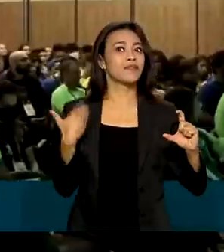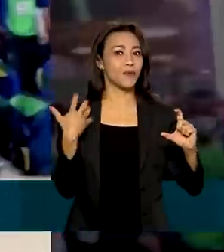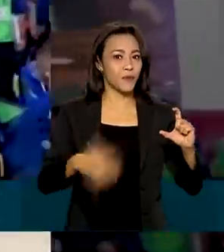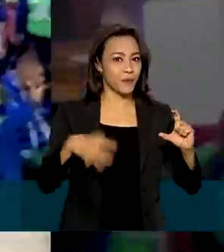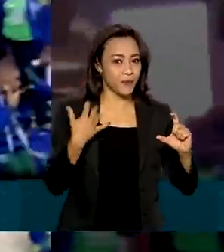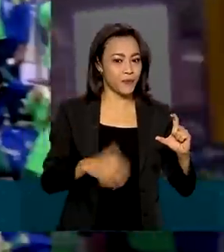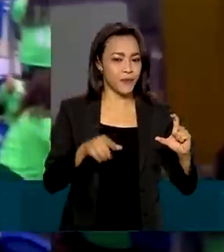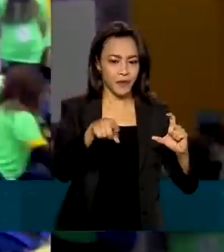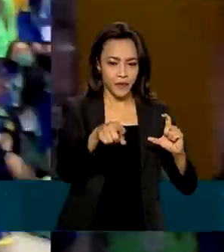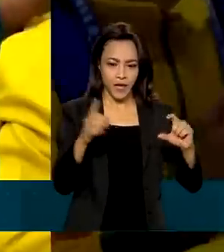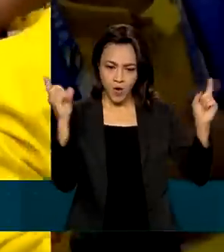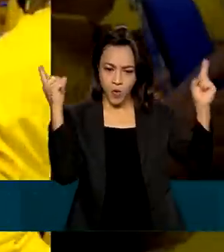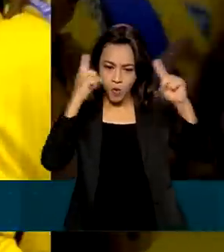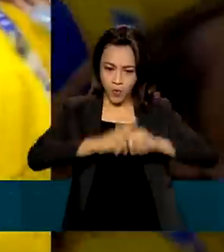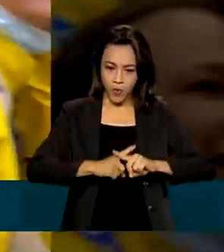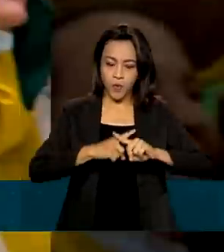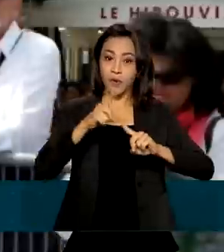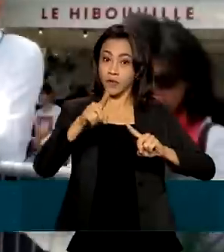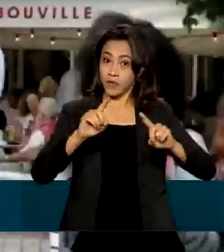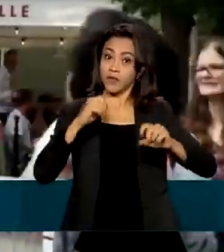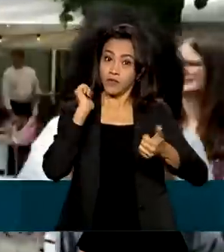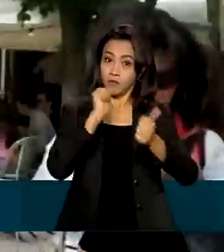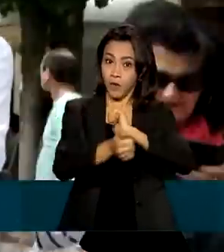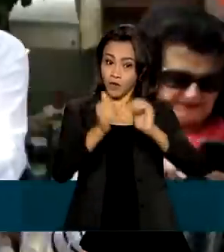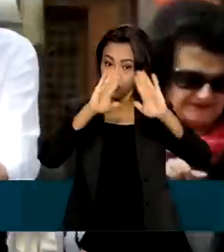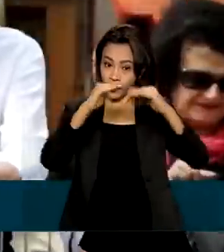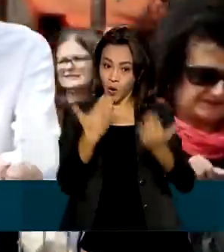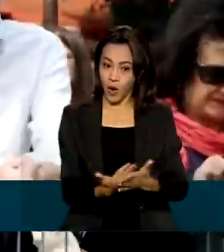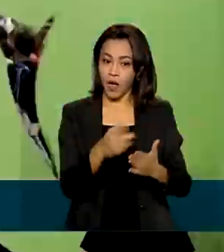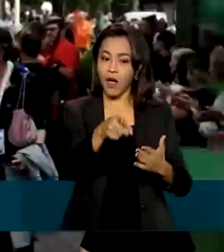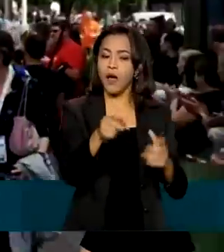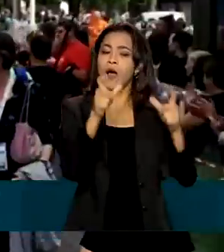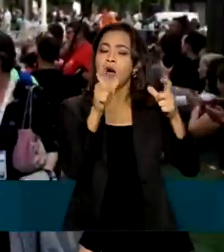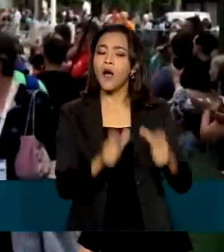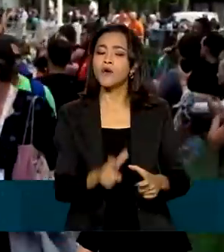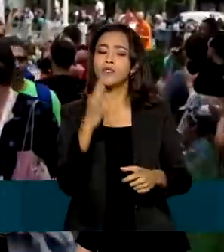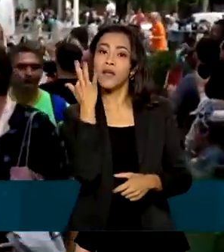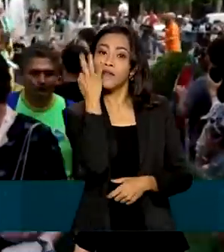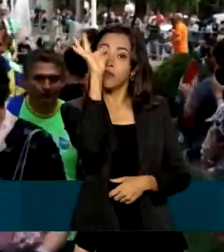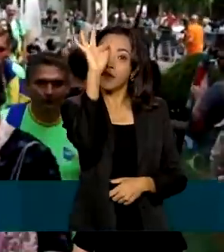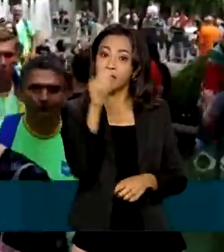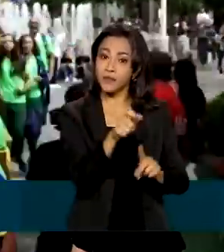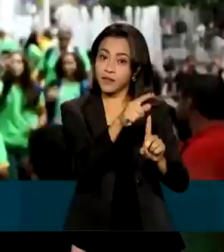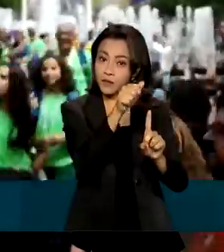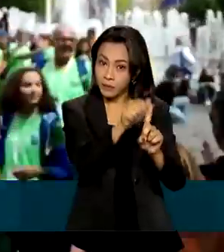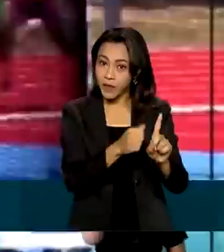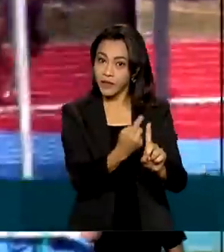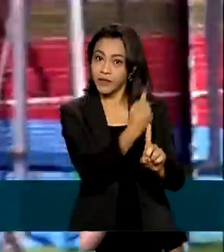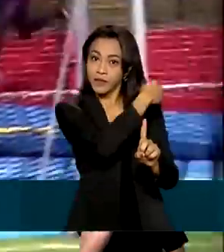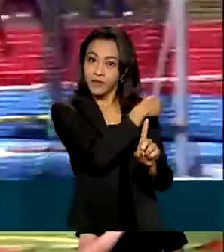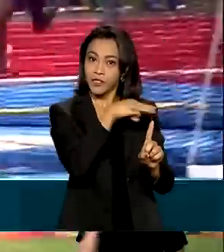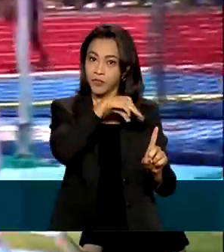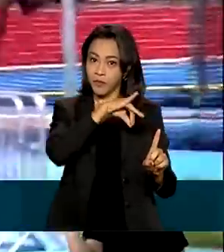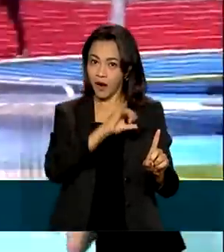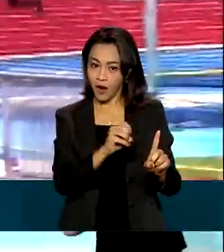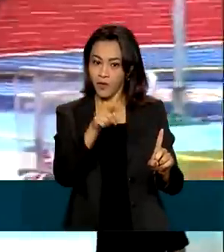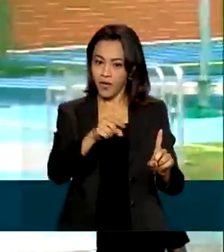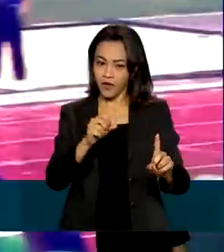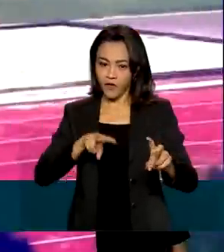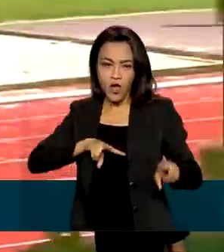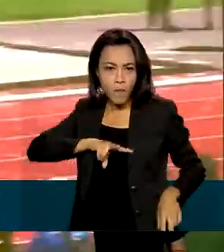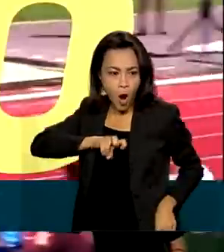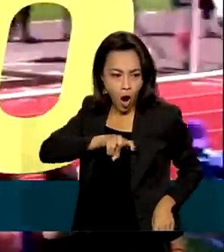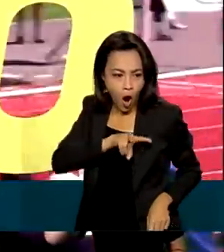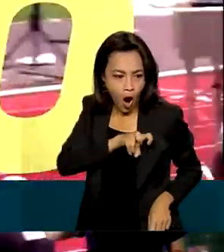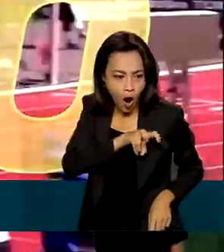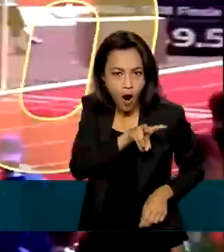competição esportiva escolar que foi realizada na França em maio deste ano. Ele competiu no atletismo e